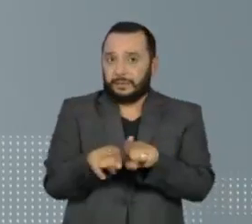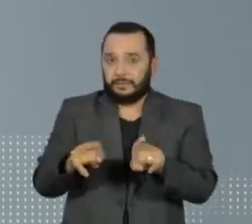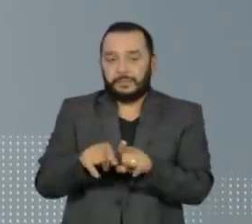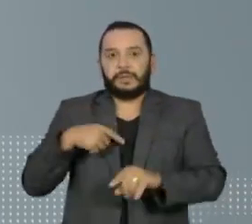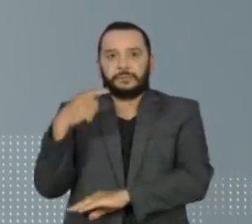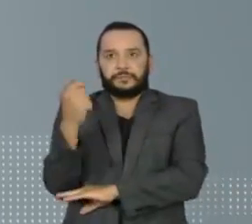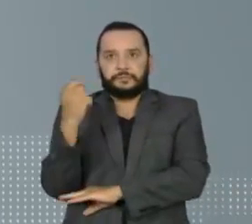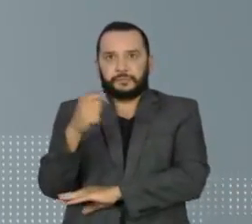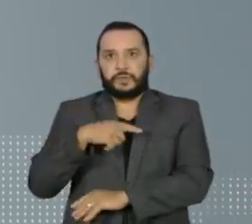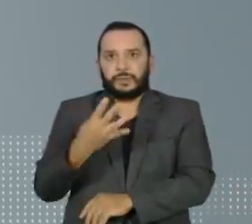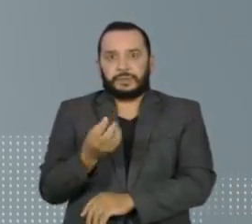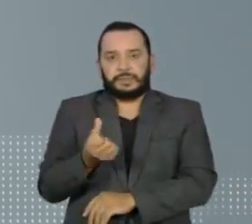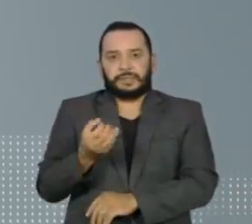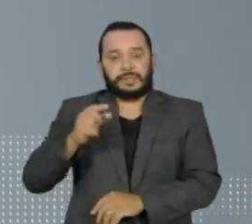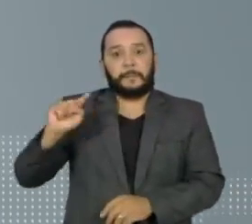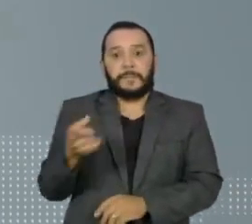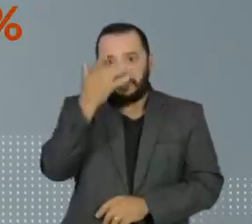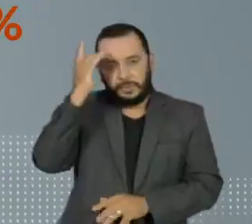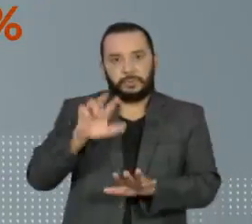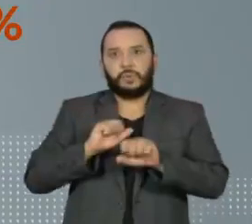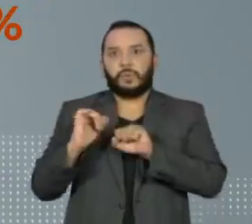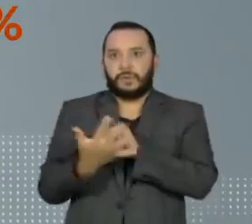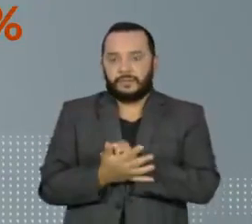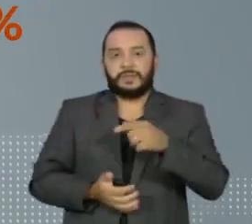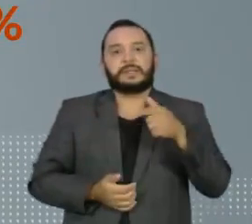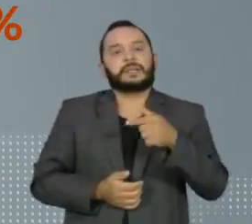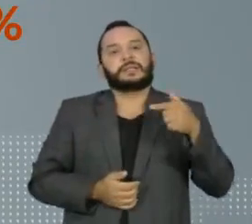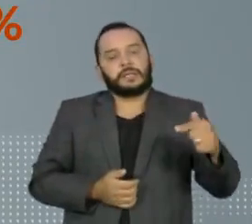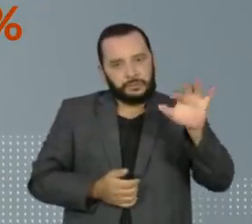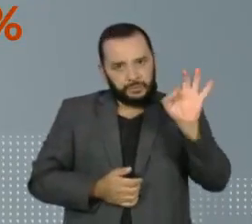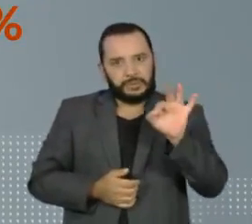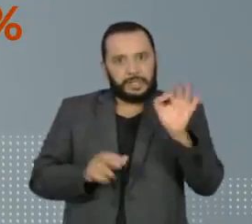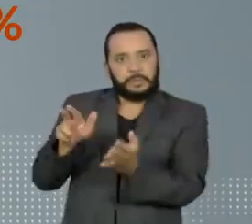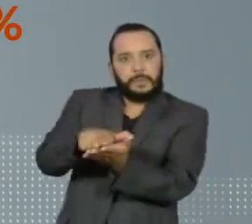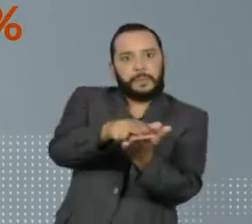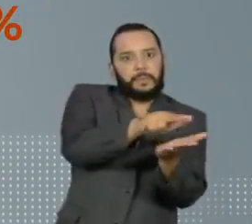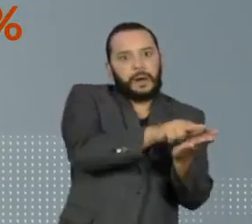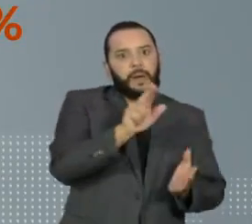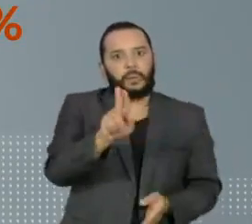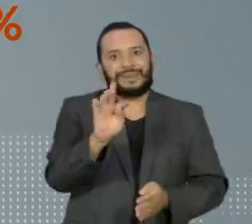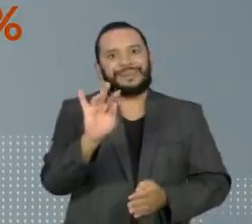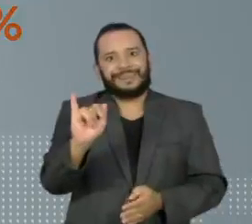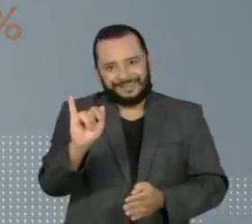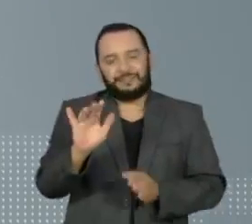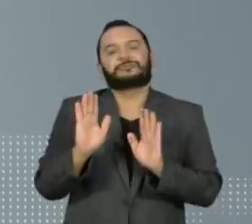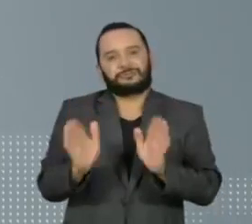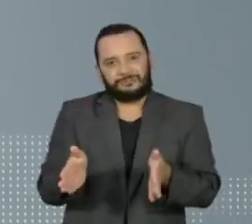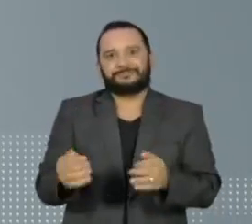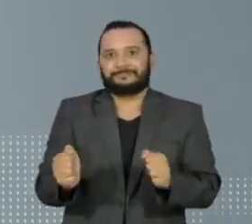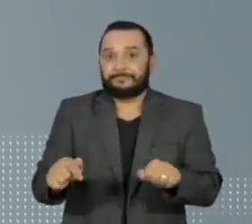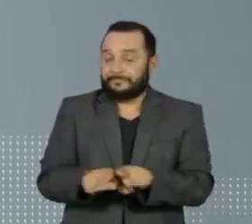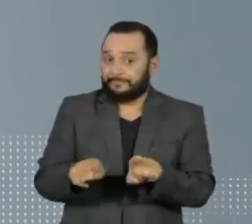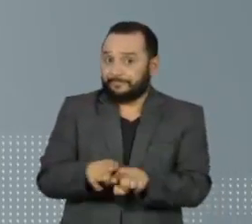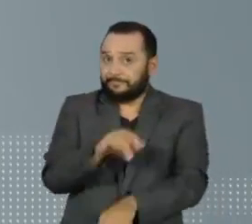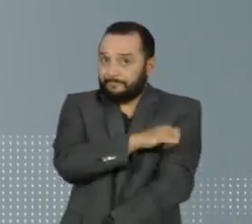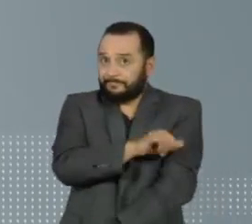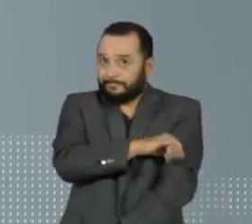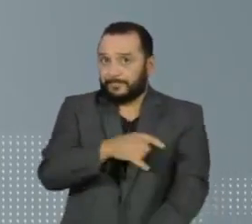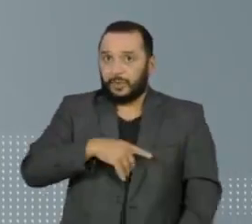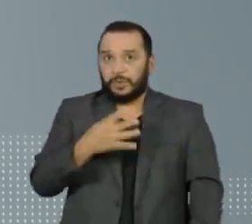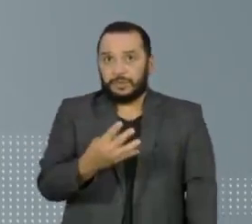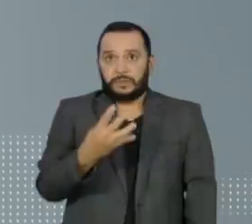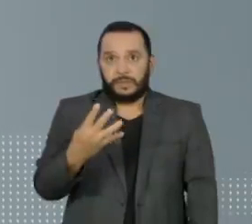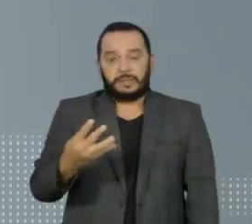460 mil infectados e 77% dos leitos de UTIs ocupados. O Rio de Janeiro tem